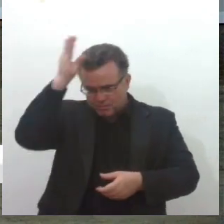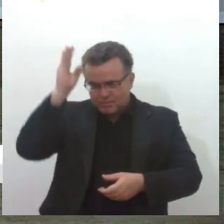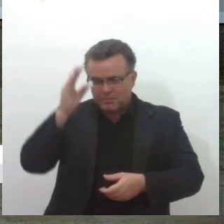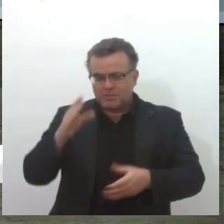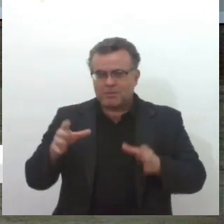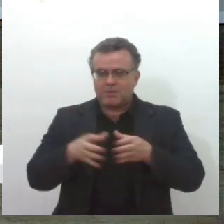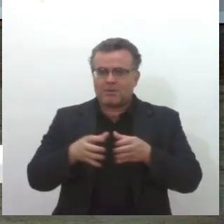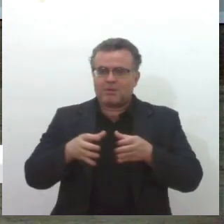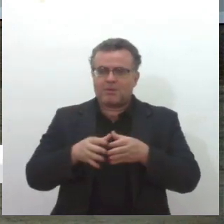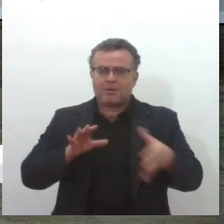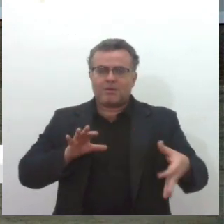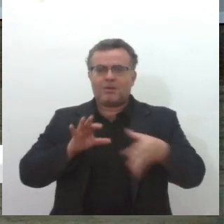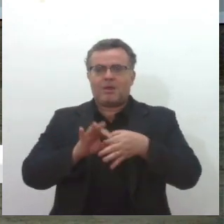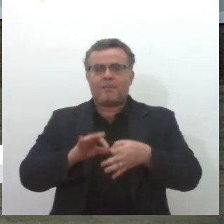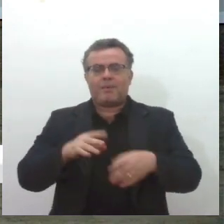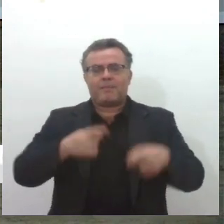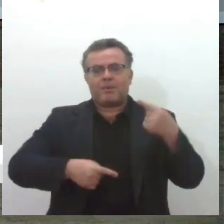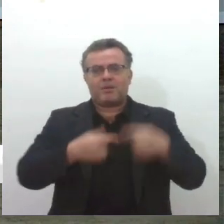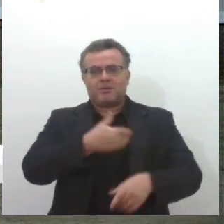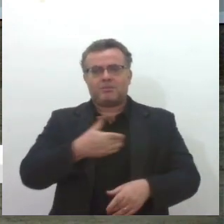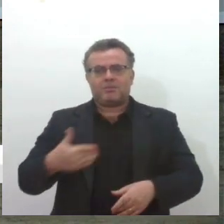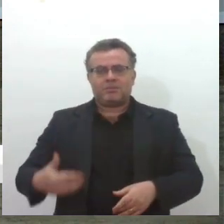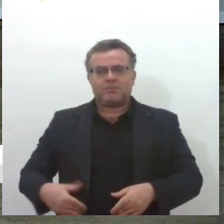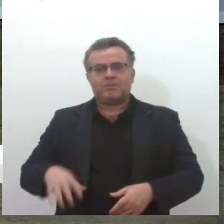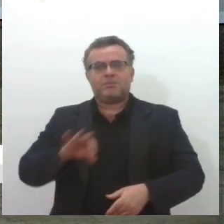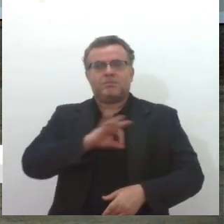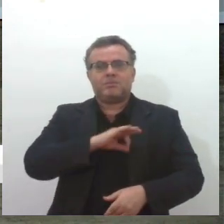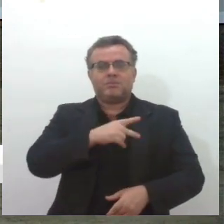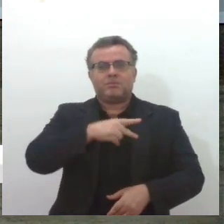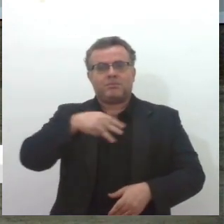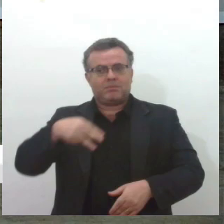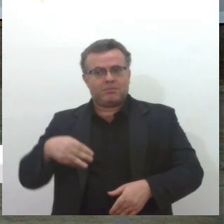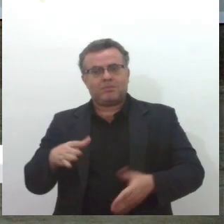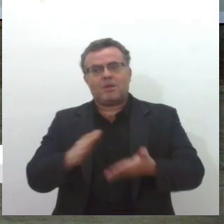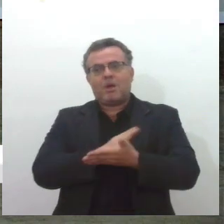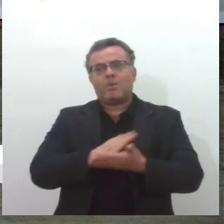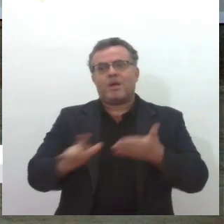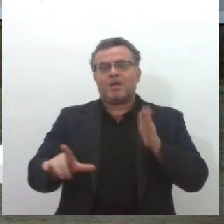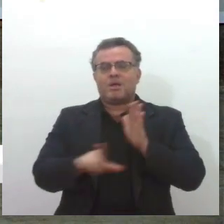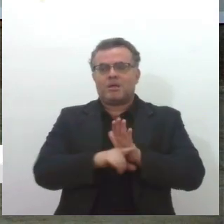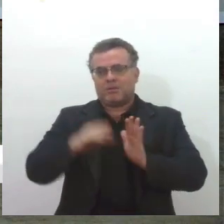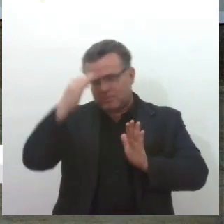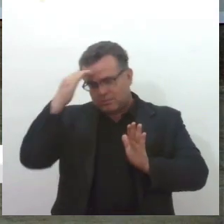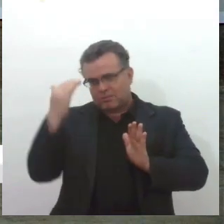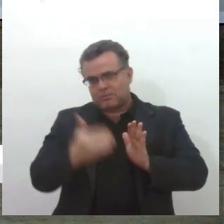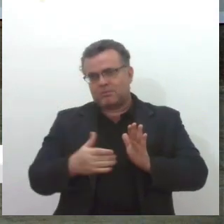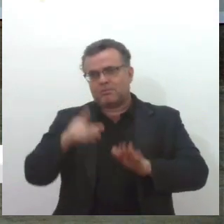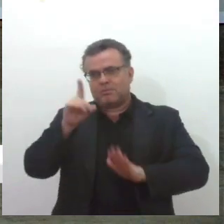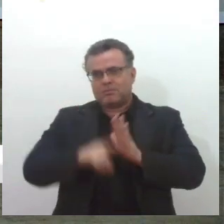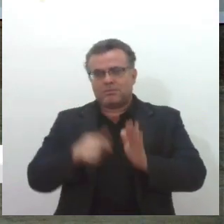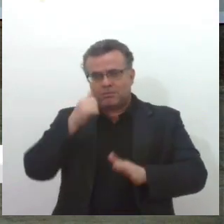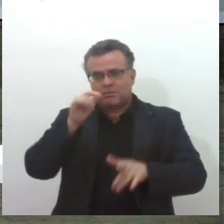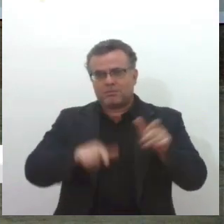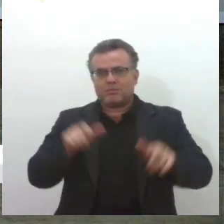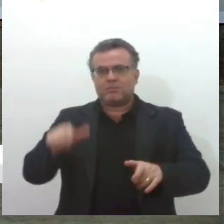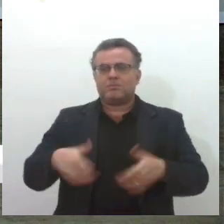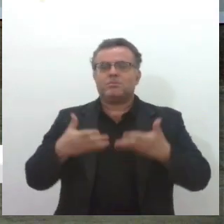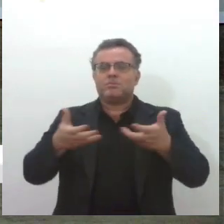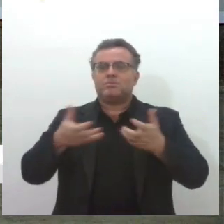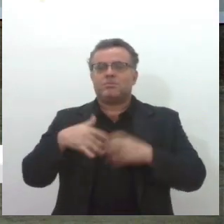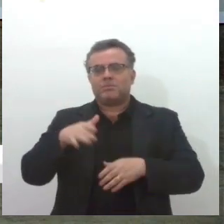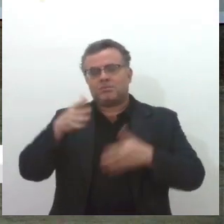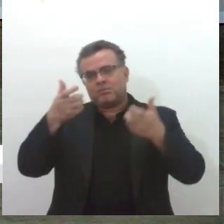políticas públicas, e na polícia militar, algumas leis funcionam, para garantir alguns direitos às mulheres. Então, queria que vocês